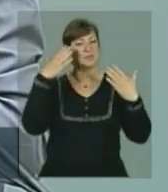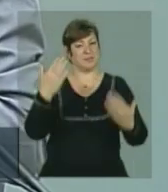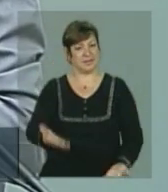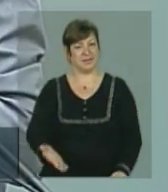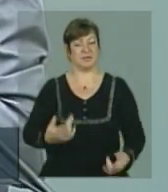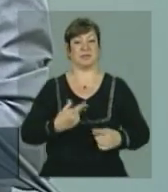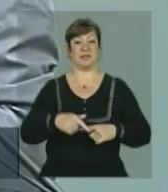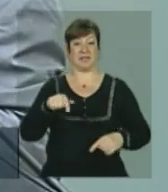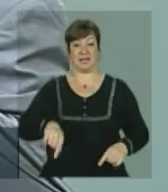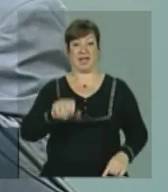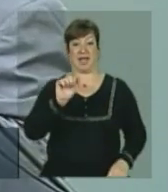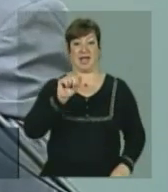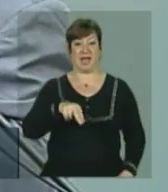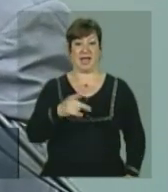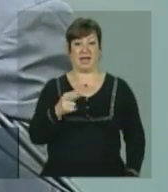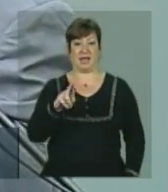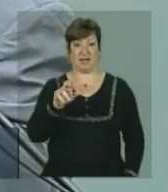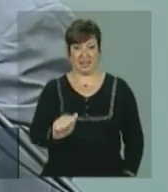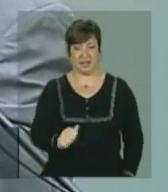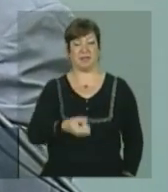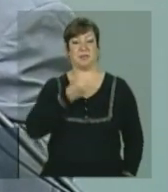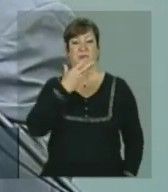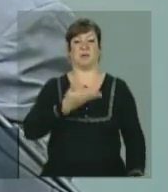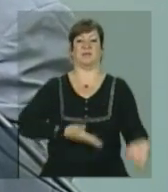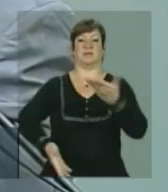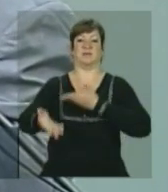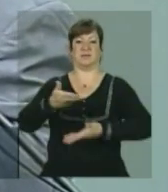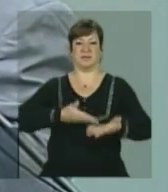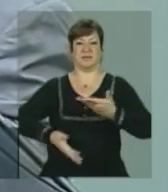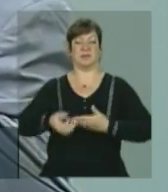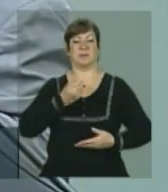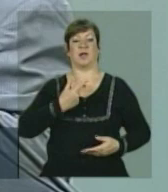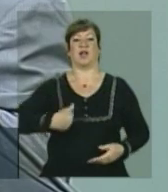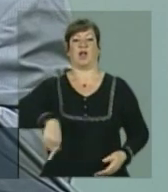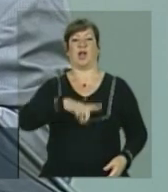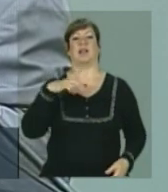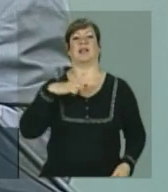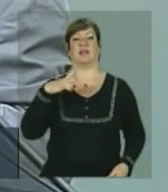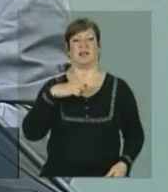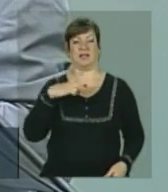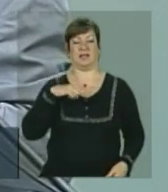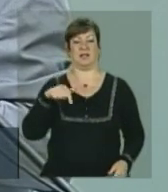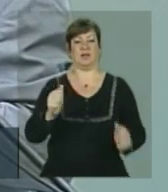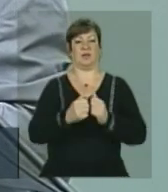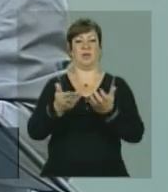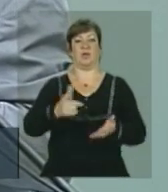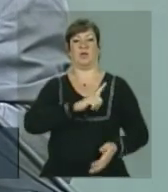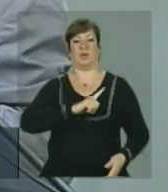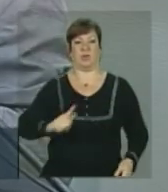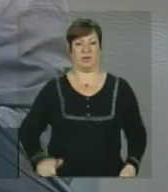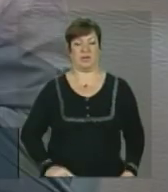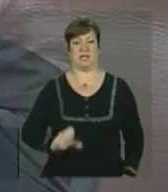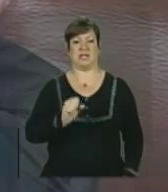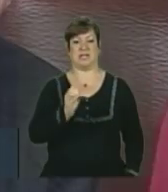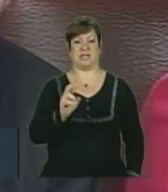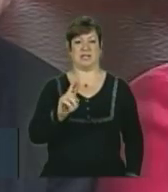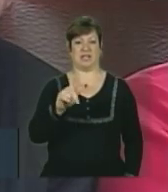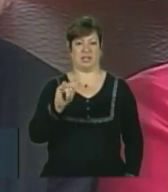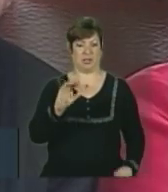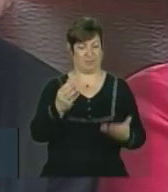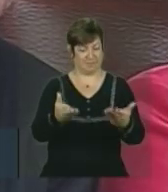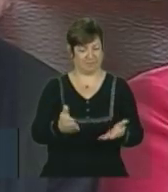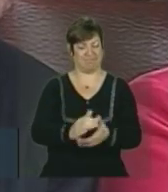Angra, bem, justamente com esse bom relacionamento, é que nós temos com o nosso governador Sérgio Cabral.